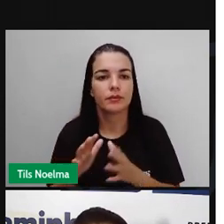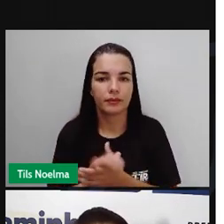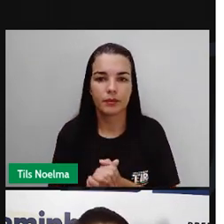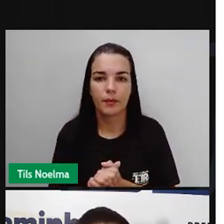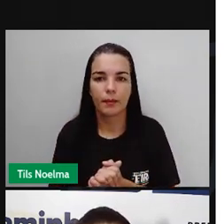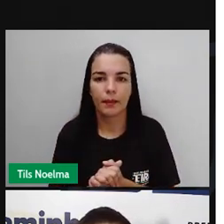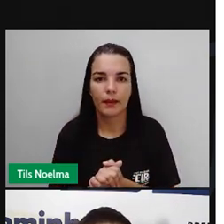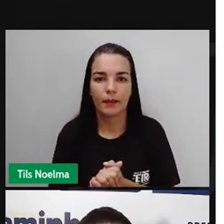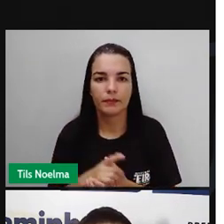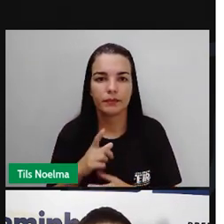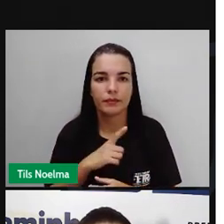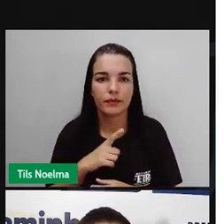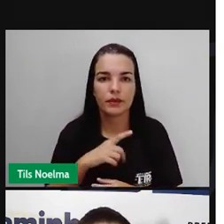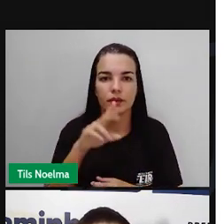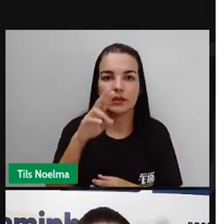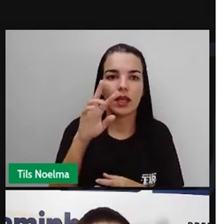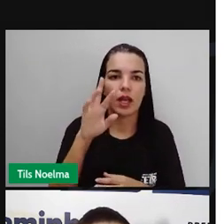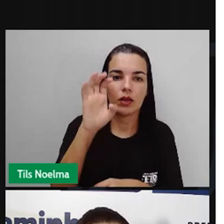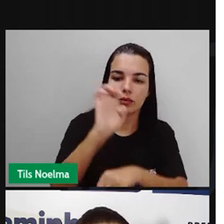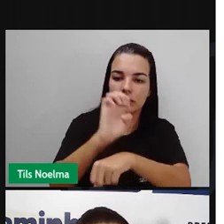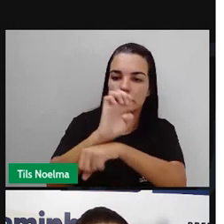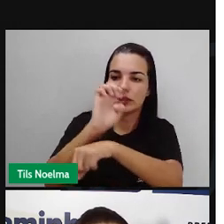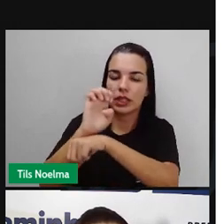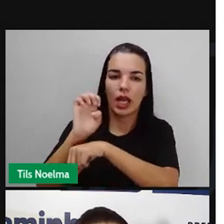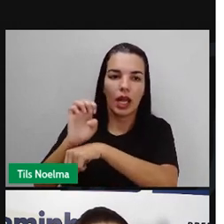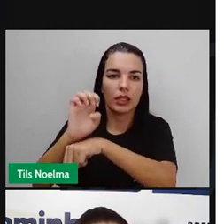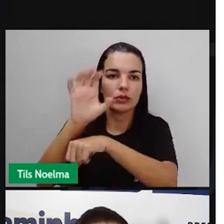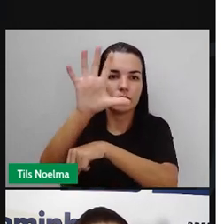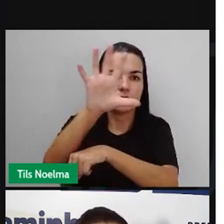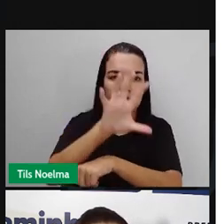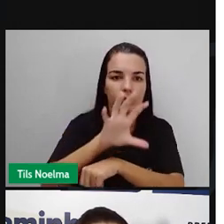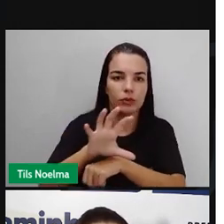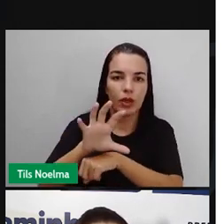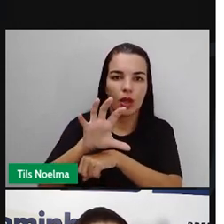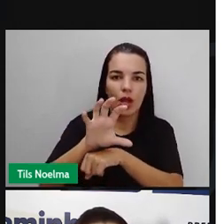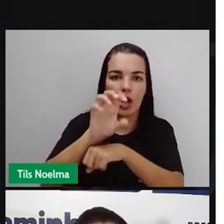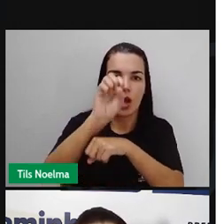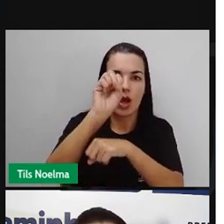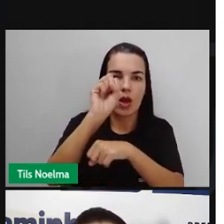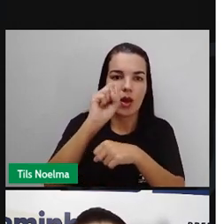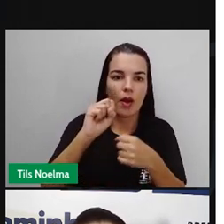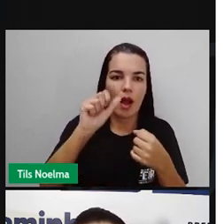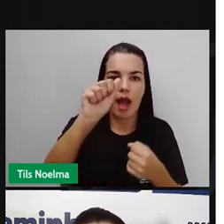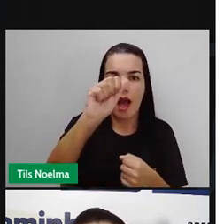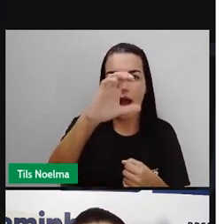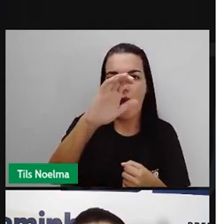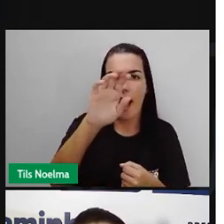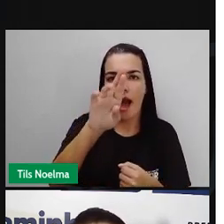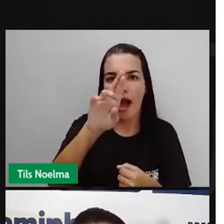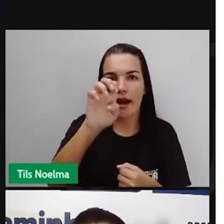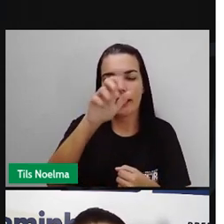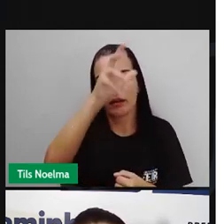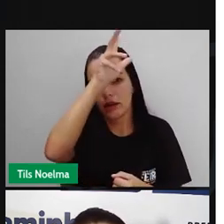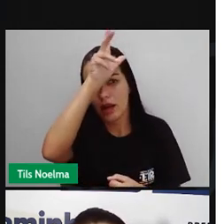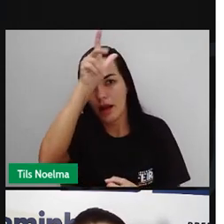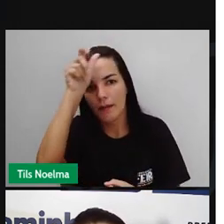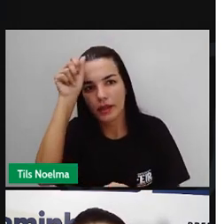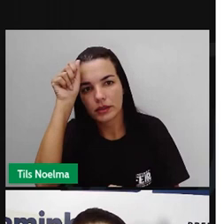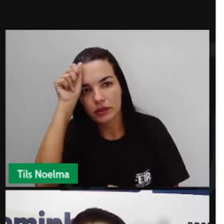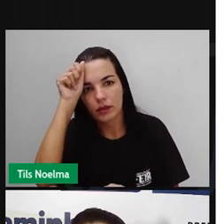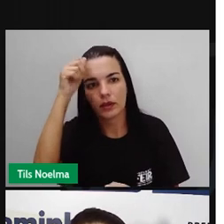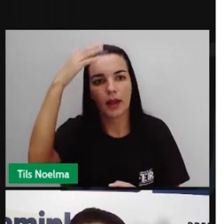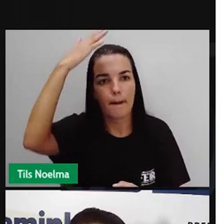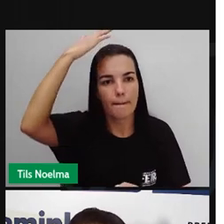amazônica. Aí nós temos aí Roraima, Amapá, Amazonas, Átio, Rondônia, Pará, Mato